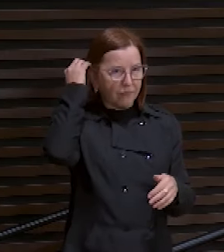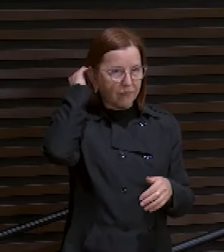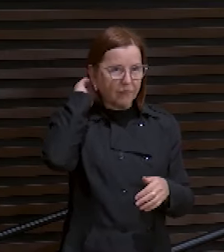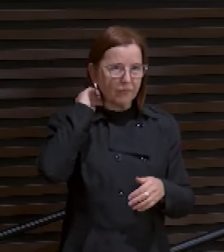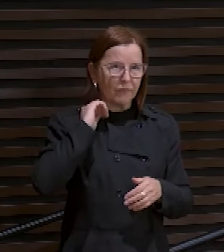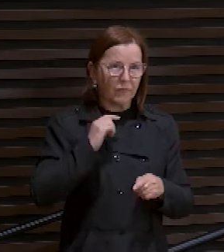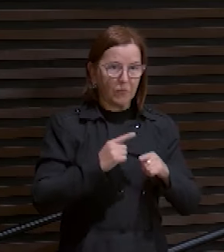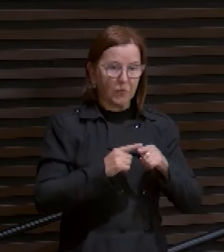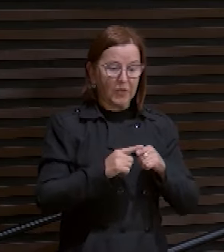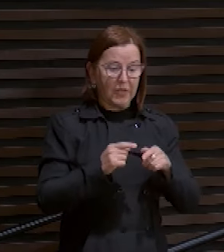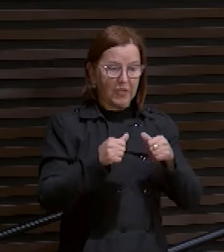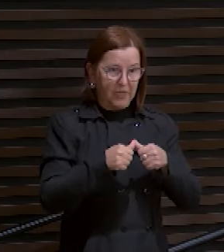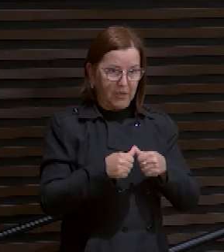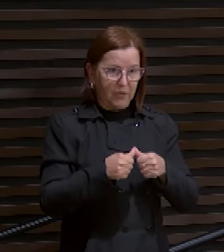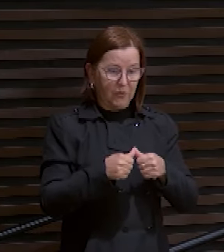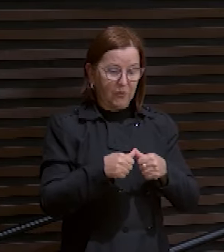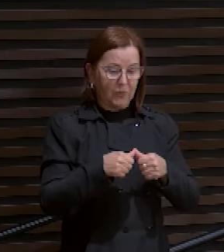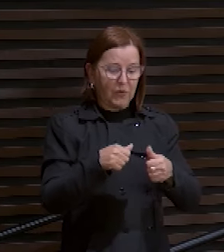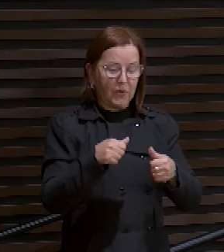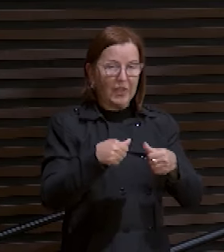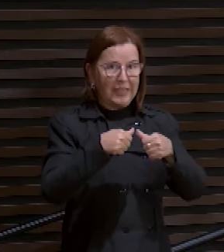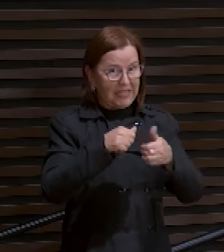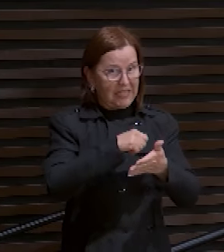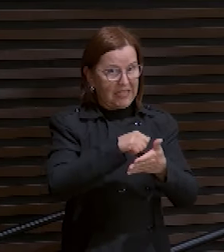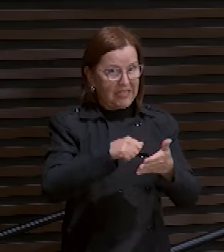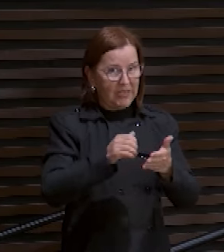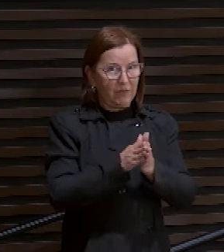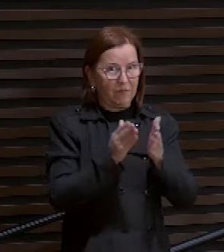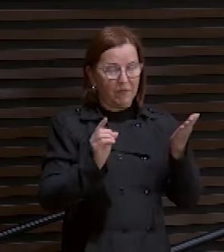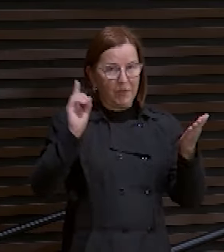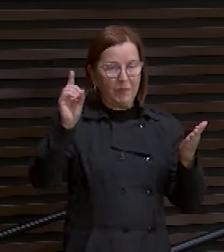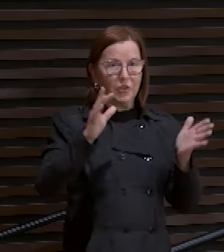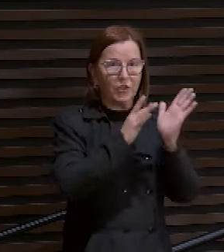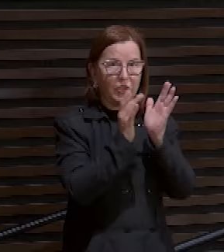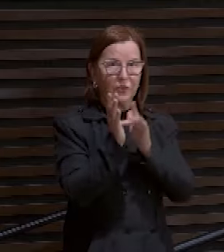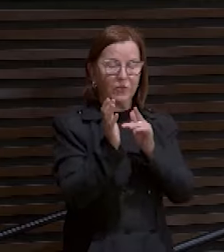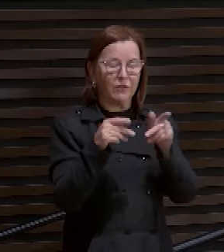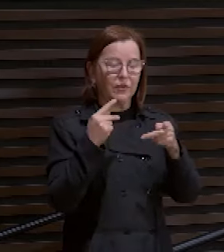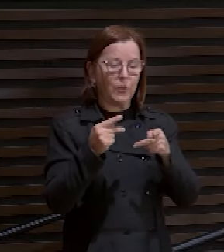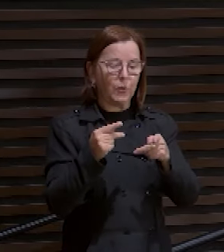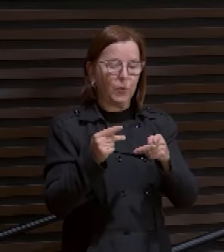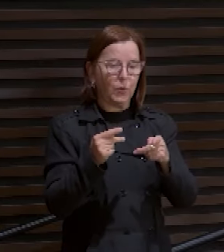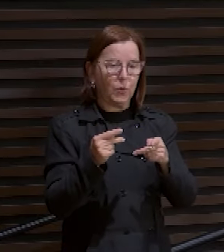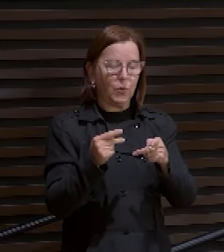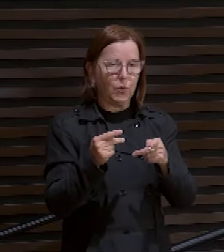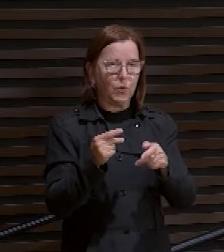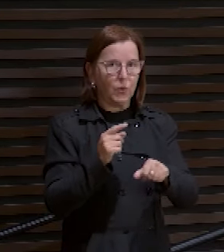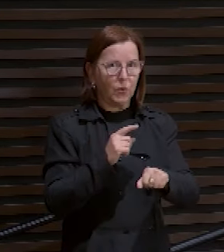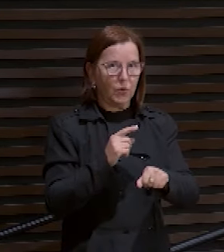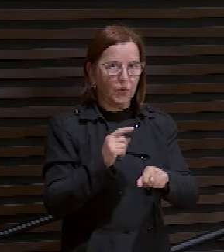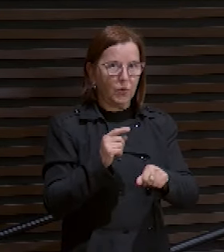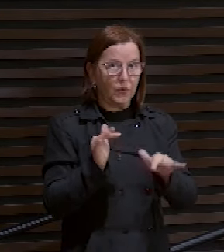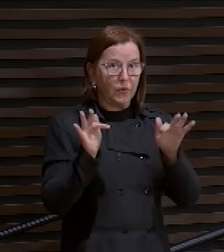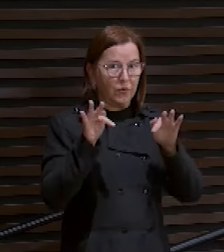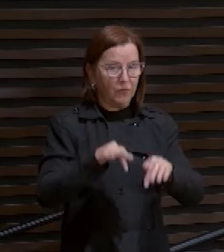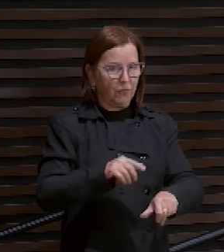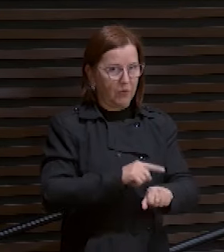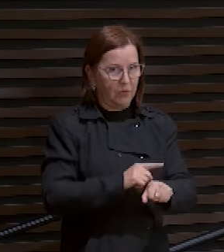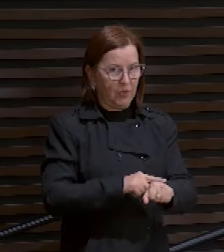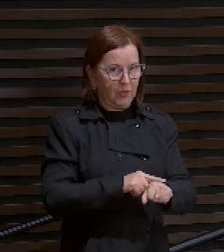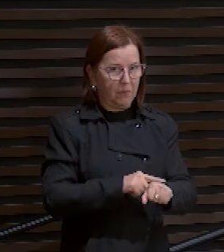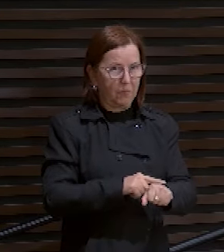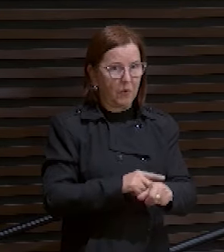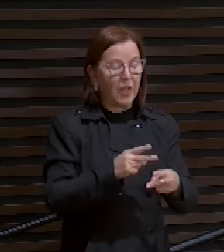Porque isso é bíblico. Jesus disse que nos últimos dias, as coisas iam melhorar ou piorar?